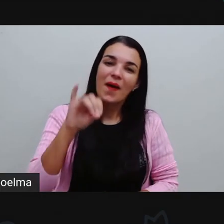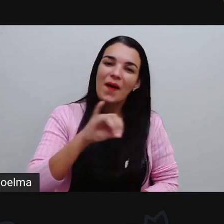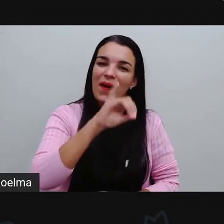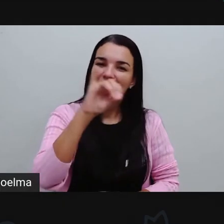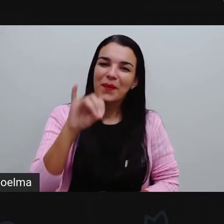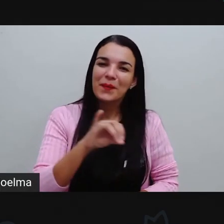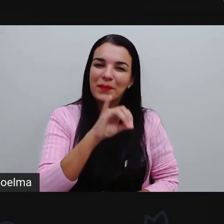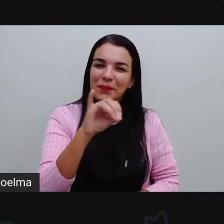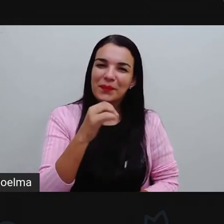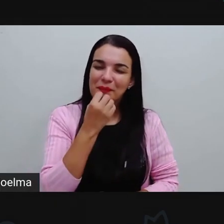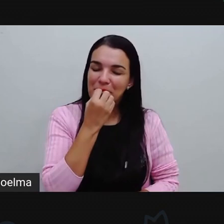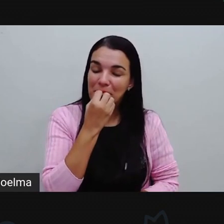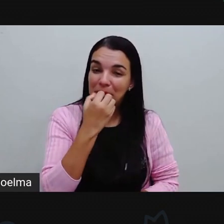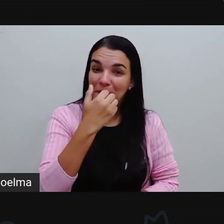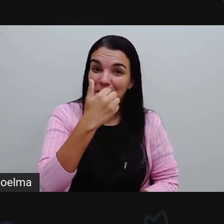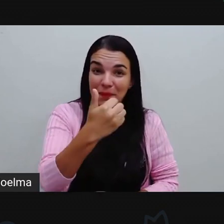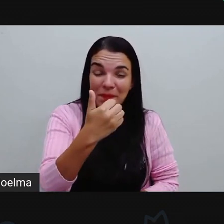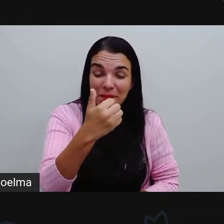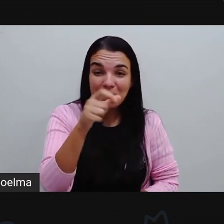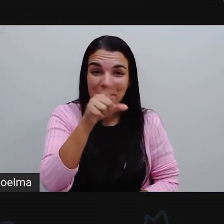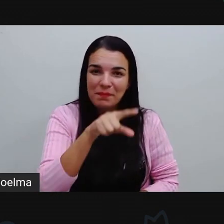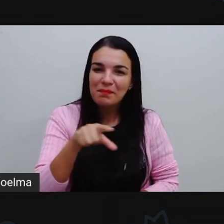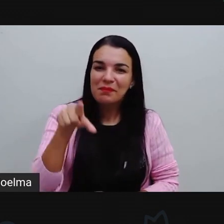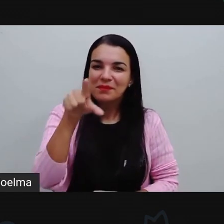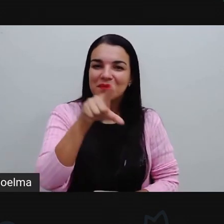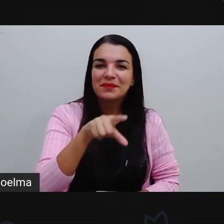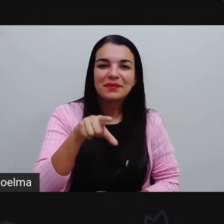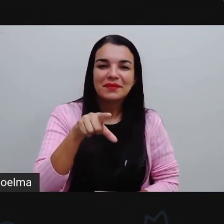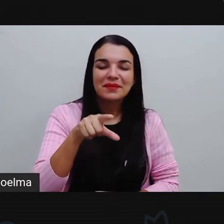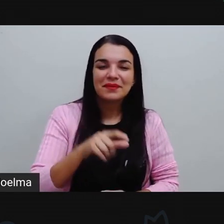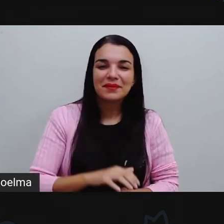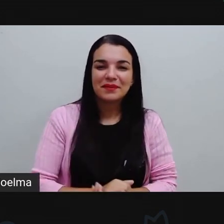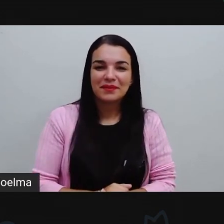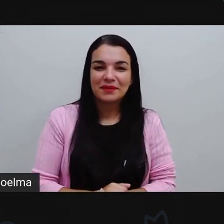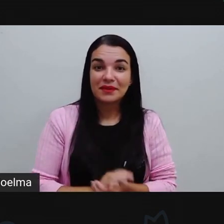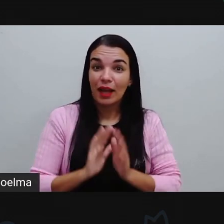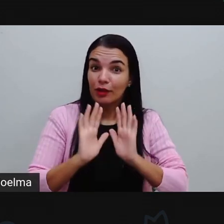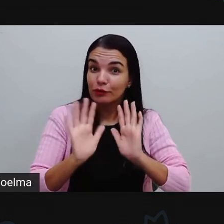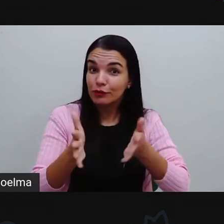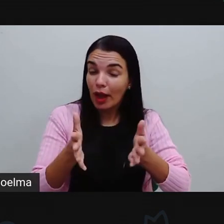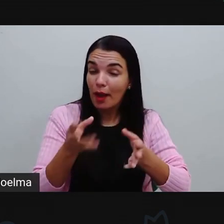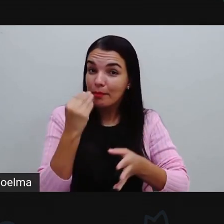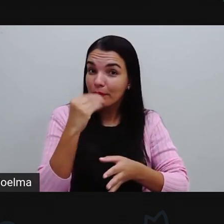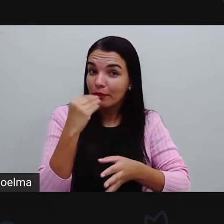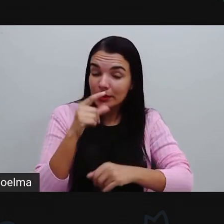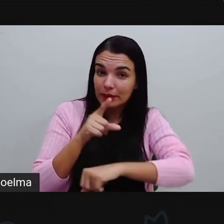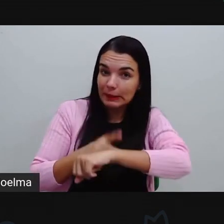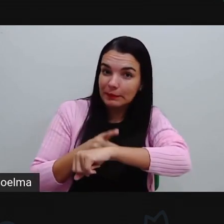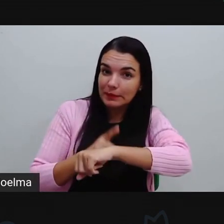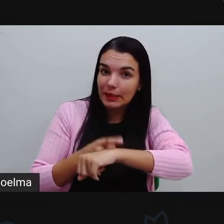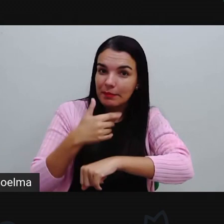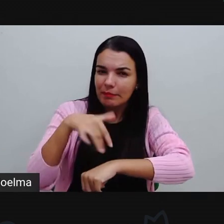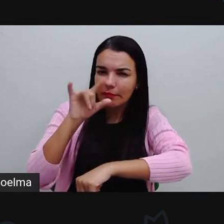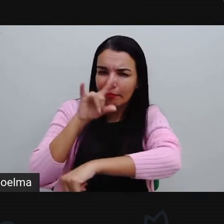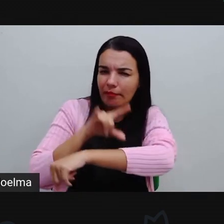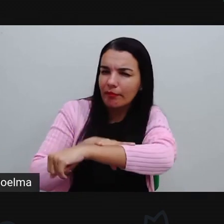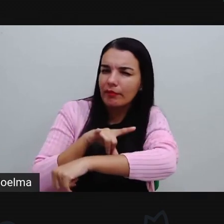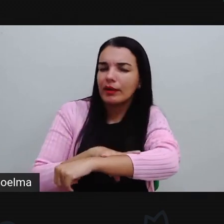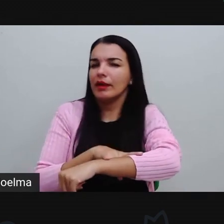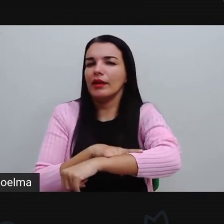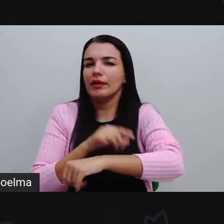Olá, amores! E aí, tudo bem com vocês? Já aproveitaram esse tempinho para ir ao